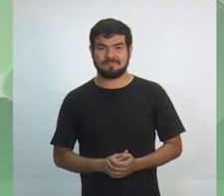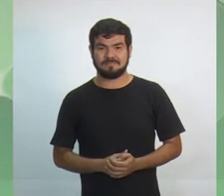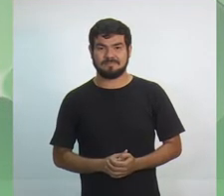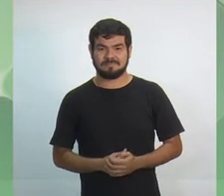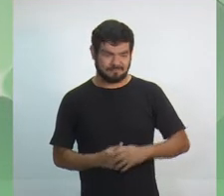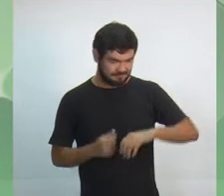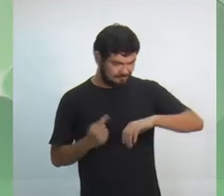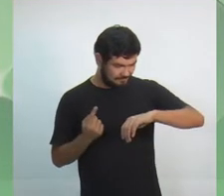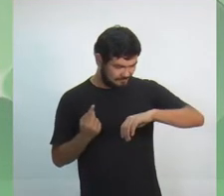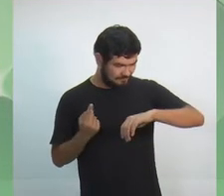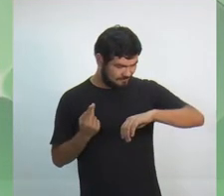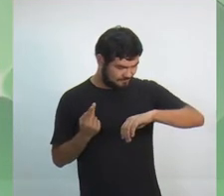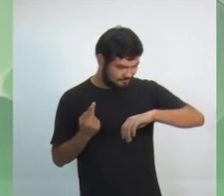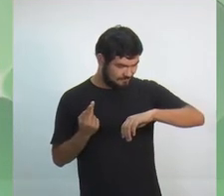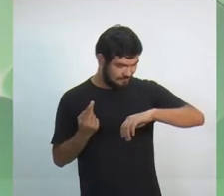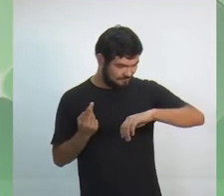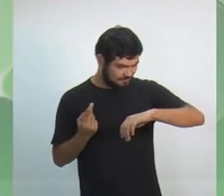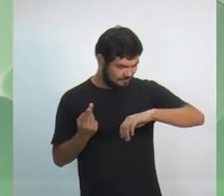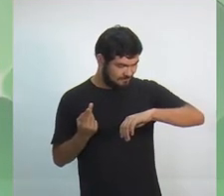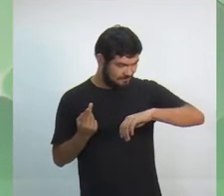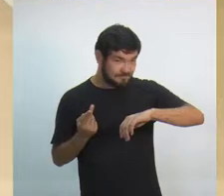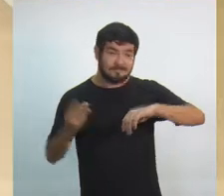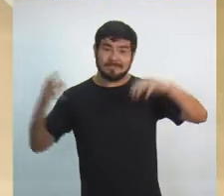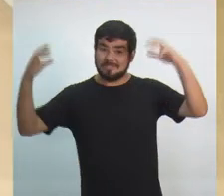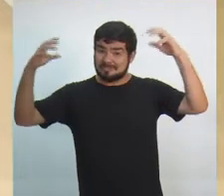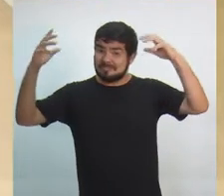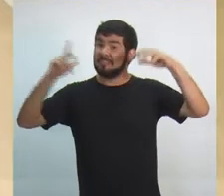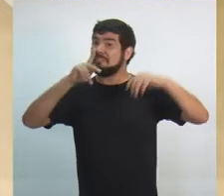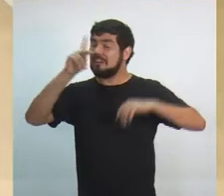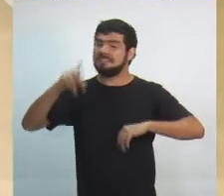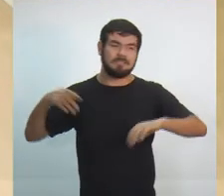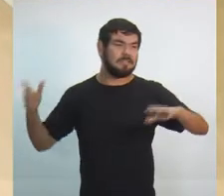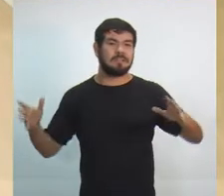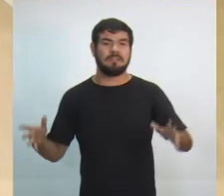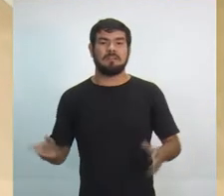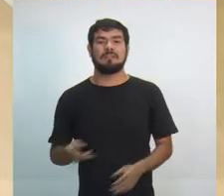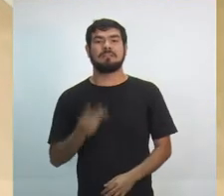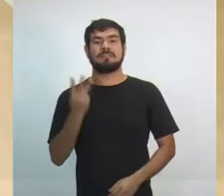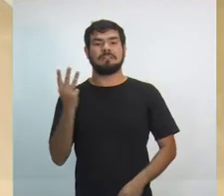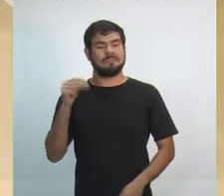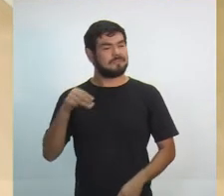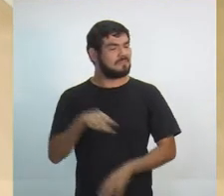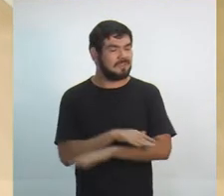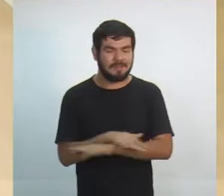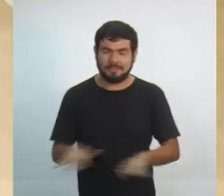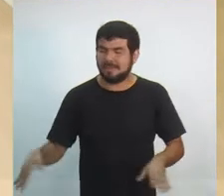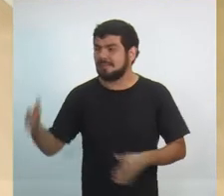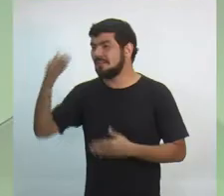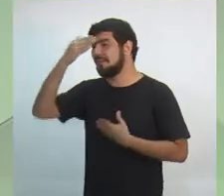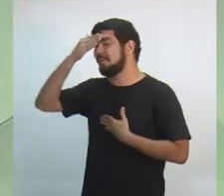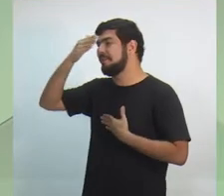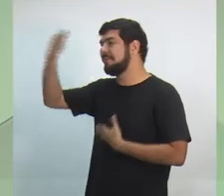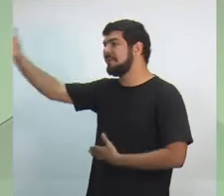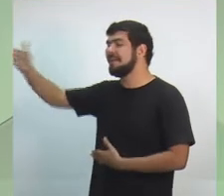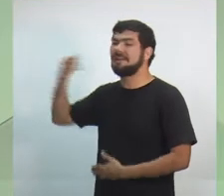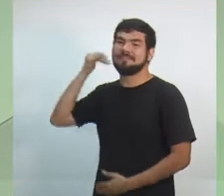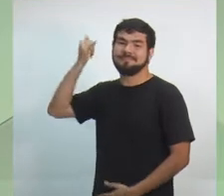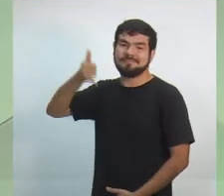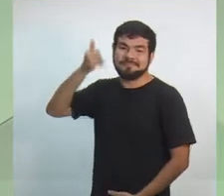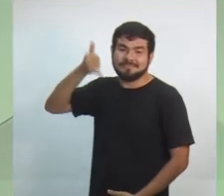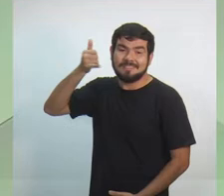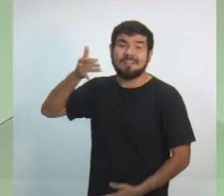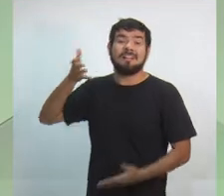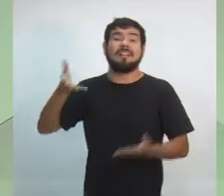Três segundos. Chovendo, chovendo forte. Três minutos encerrados, candidata. Muito obrigada pela fala. Agora, na